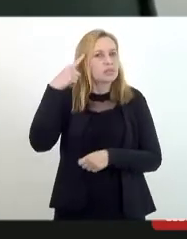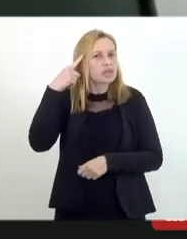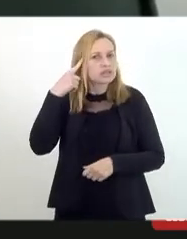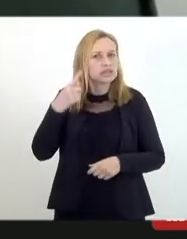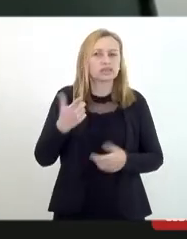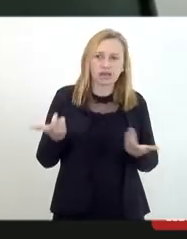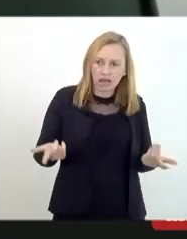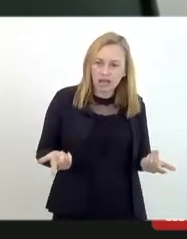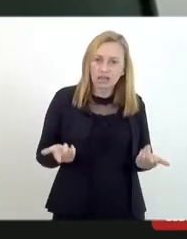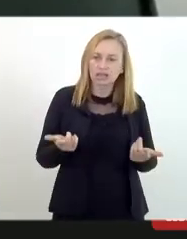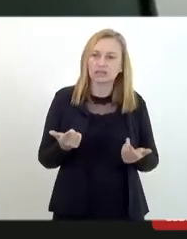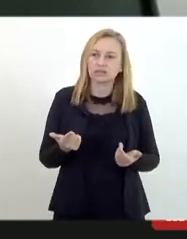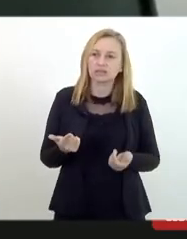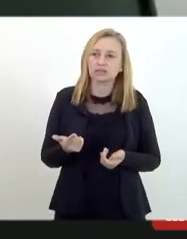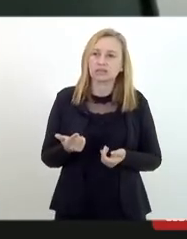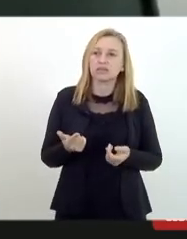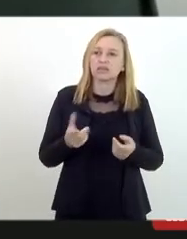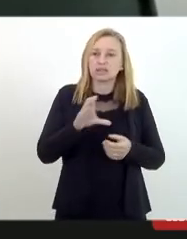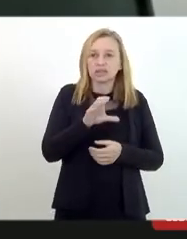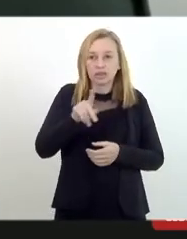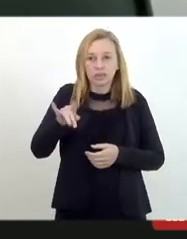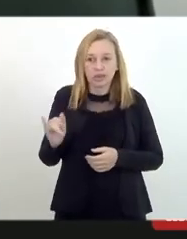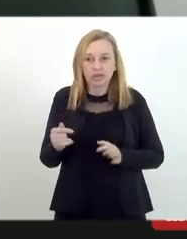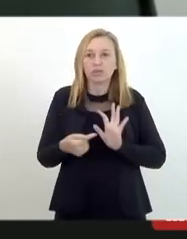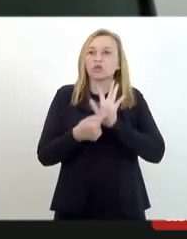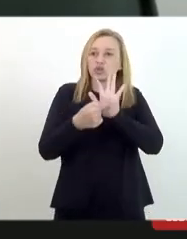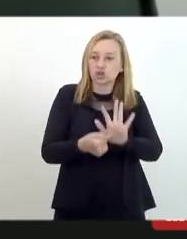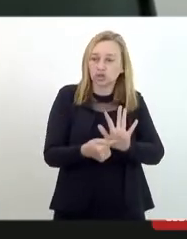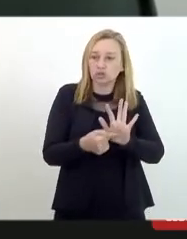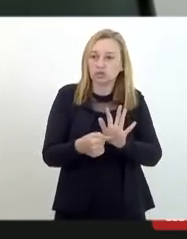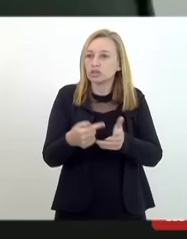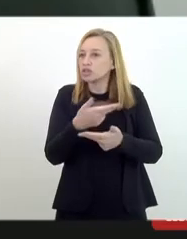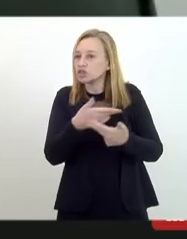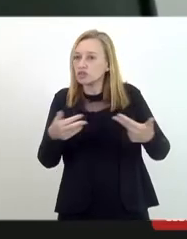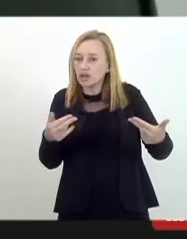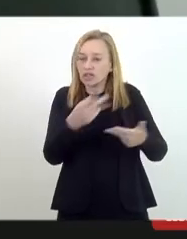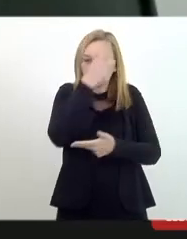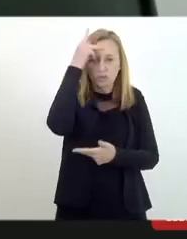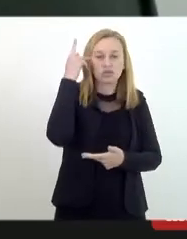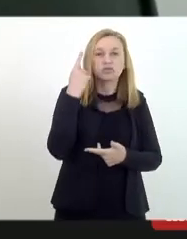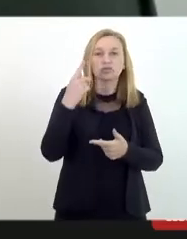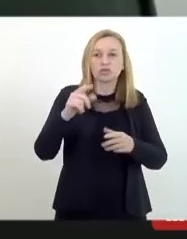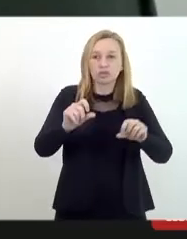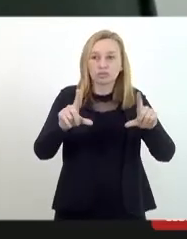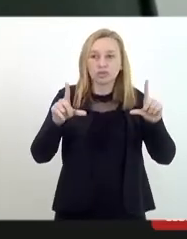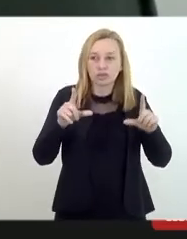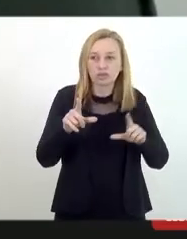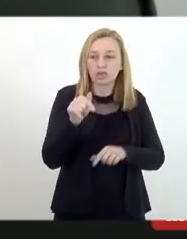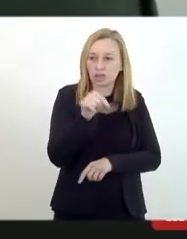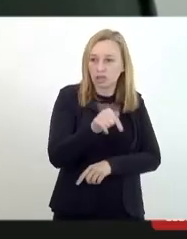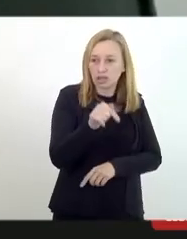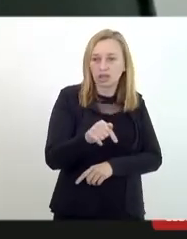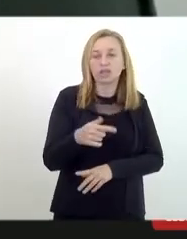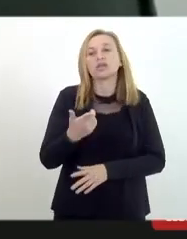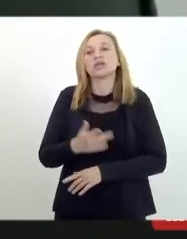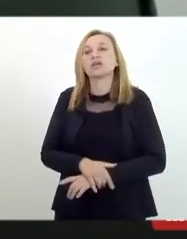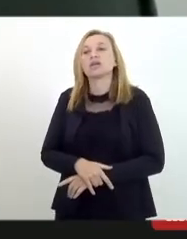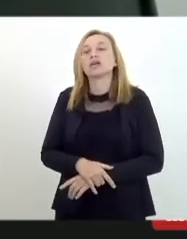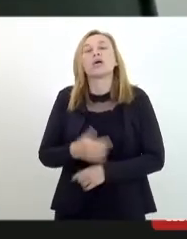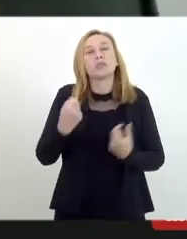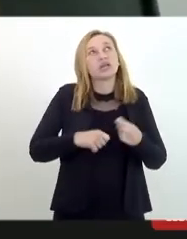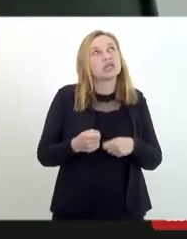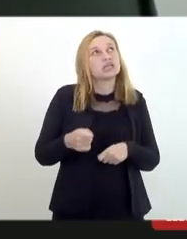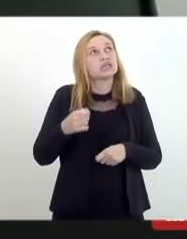e essa CPI está sinalizando isso através de vários participantes que já vêm trazer sua contribuição, que a gente